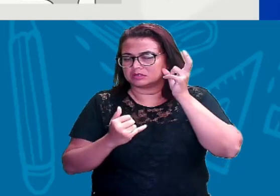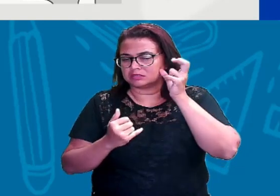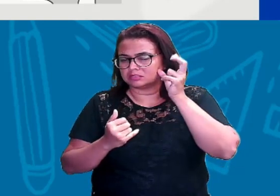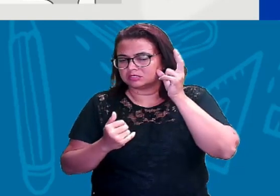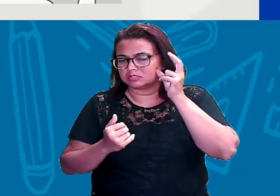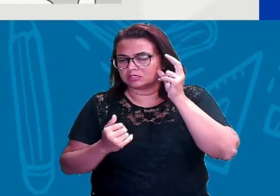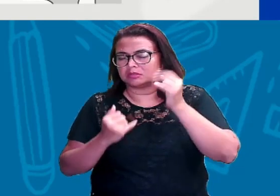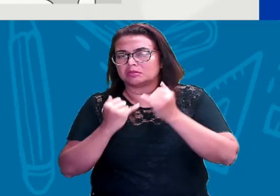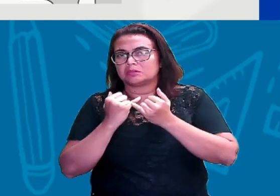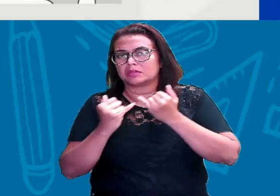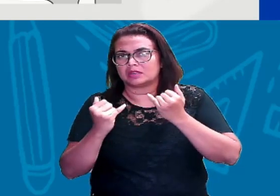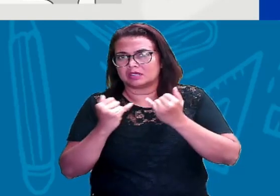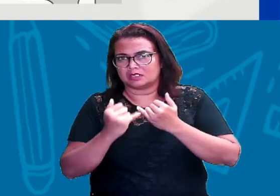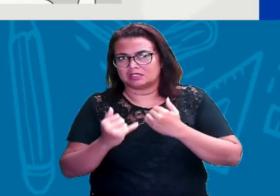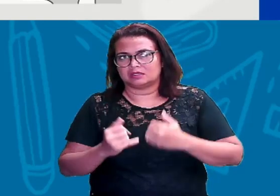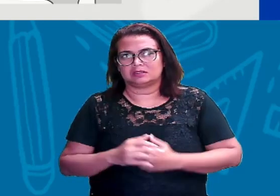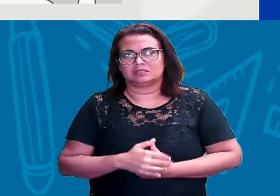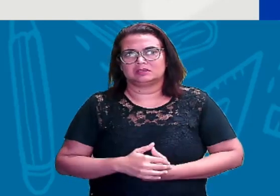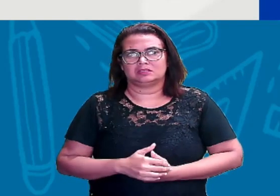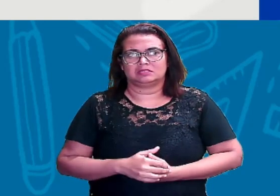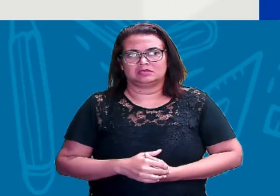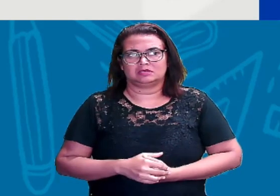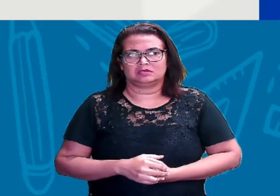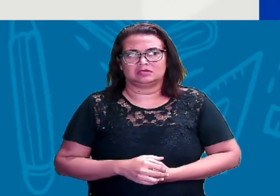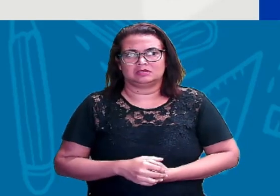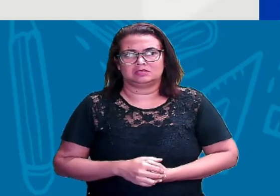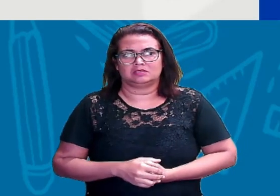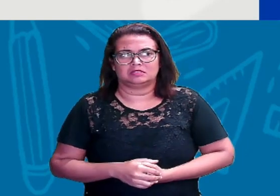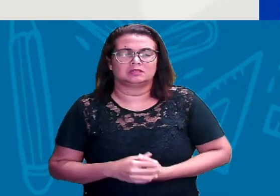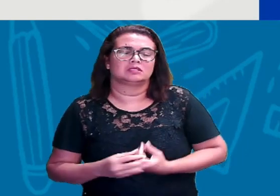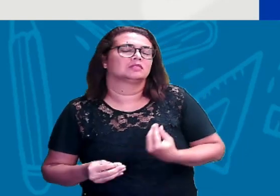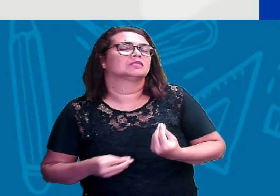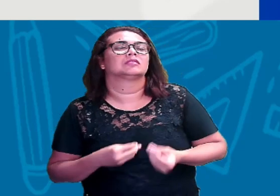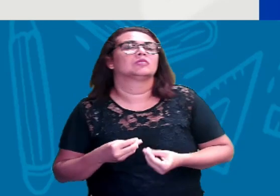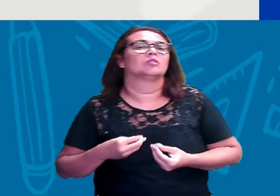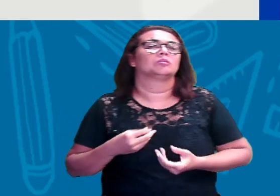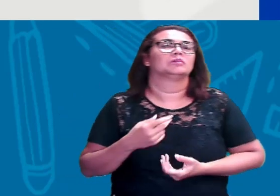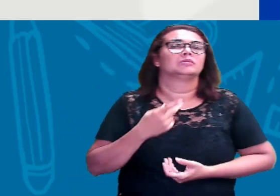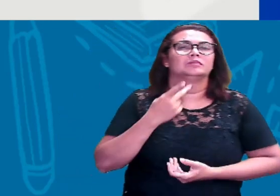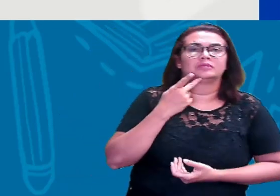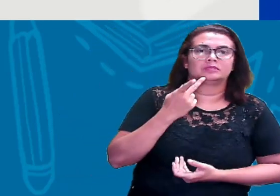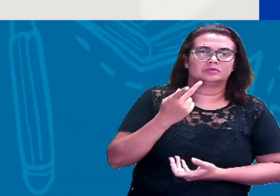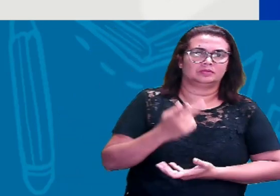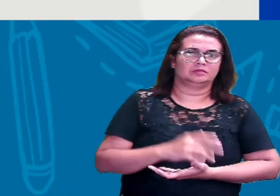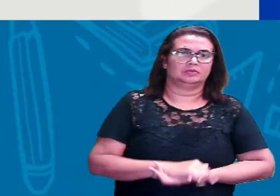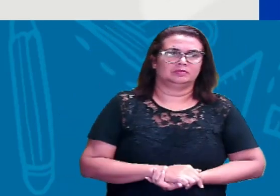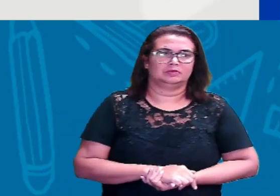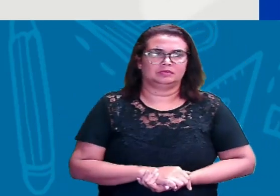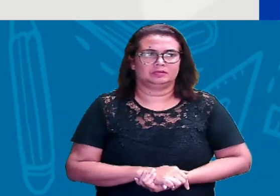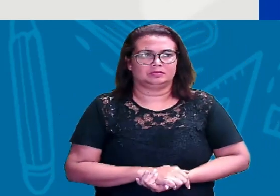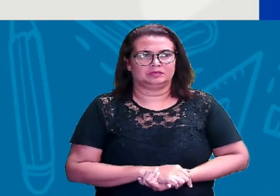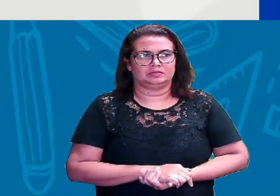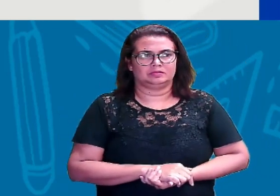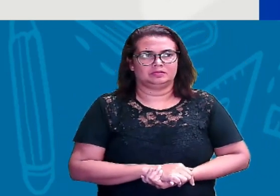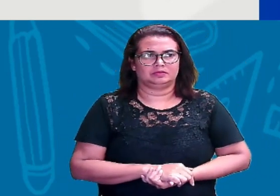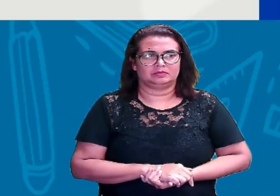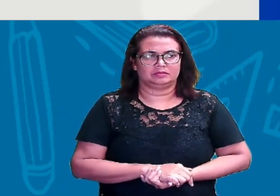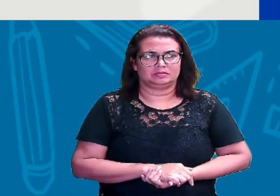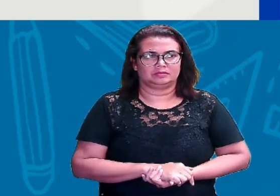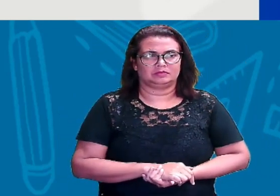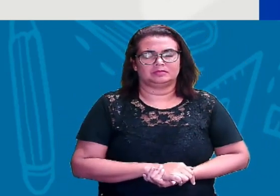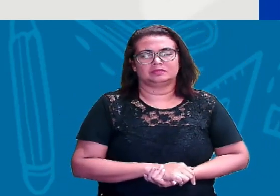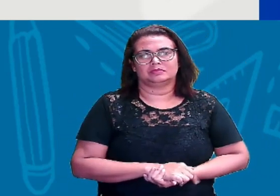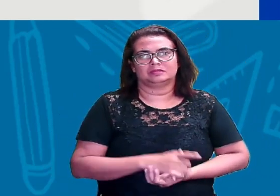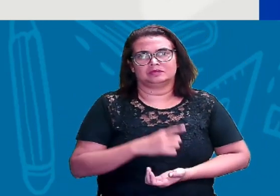a gente, como eu falei pra vocês, tem letras que há sons parecidos. E aí, como a gente vai fazer? Então, preste bem atenção. A letra N